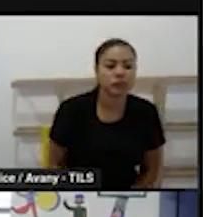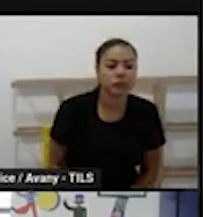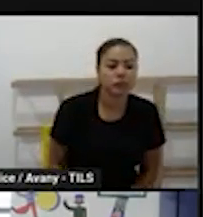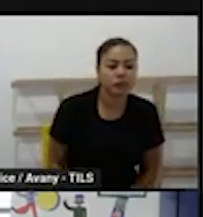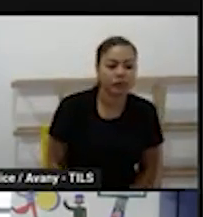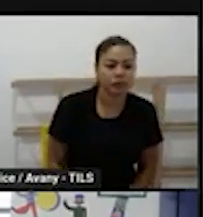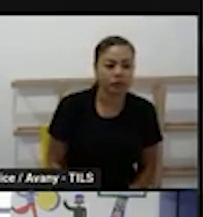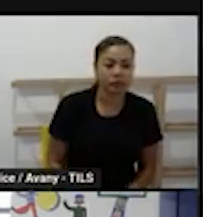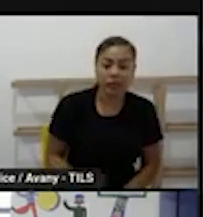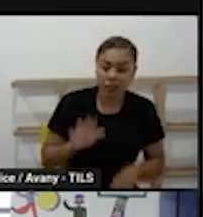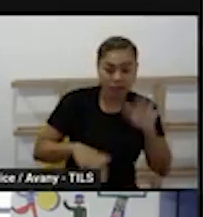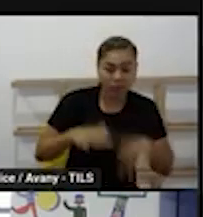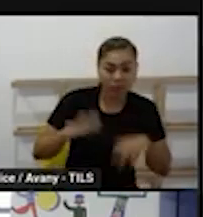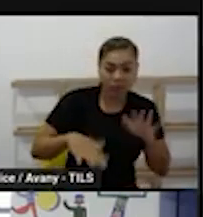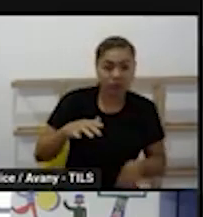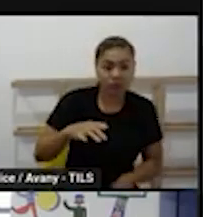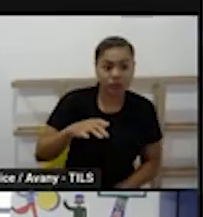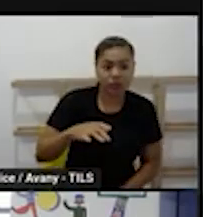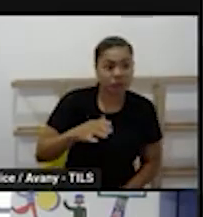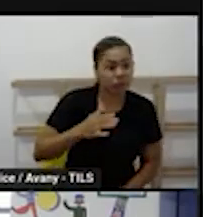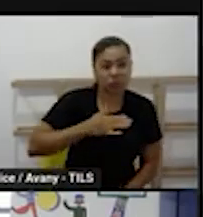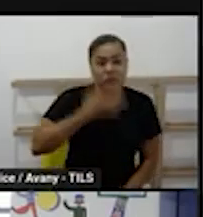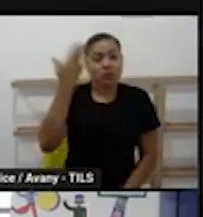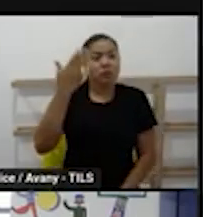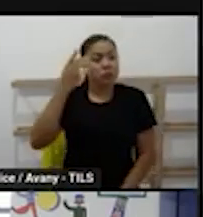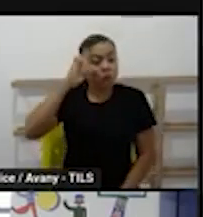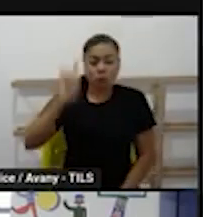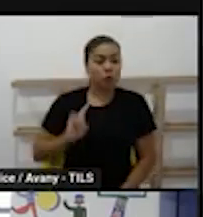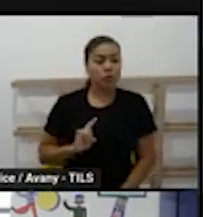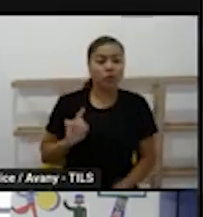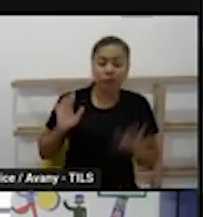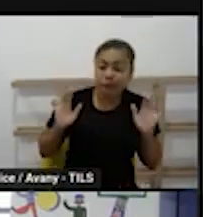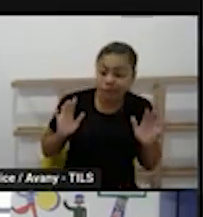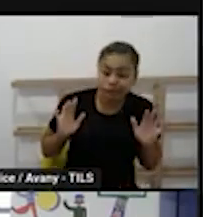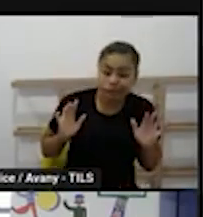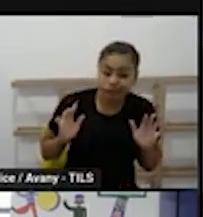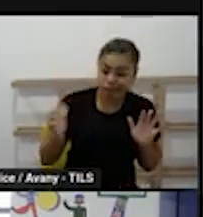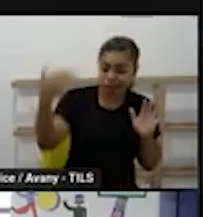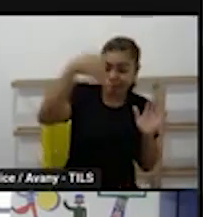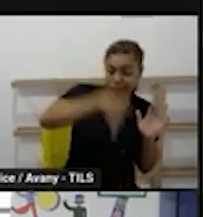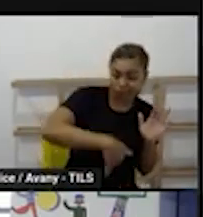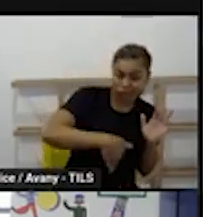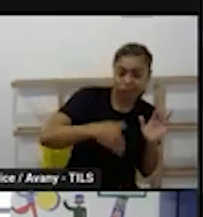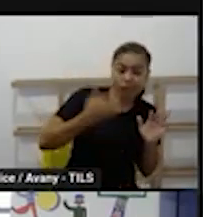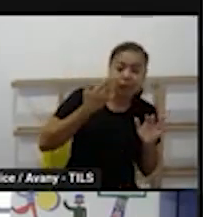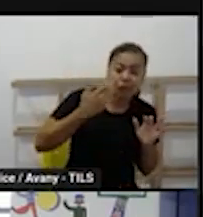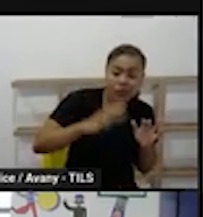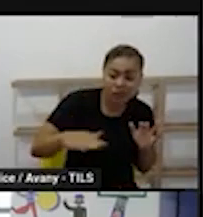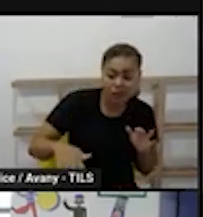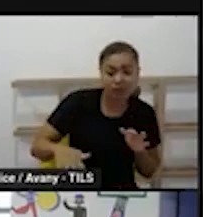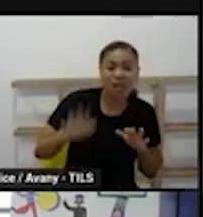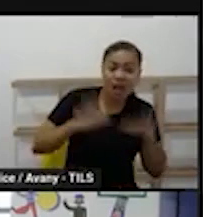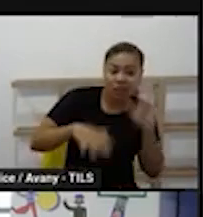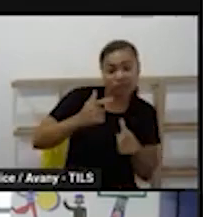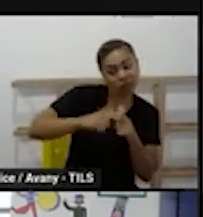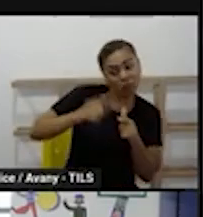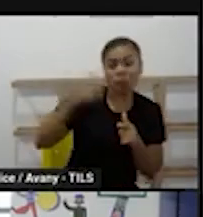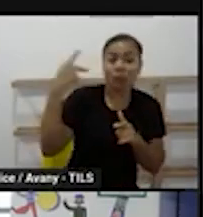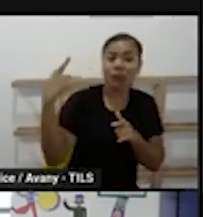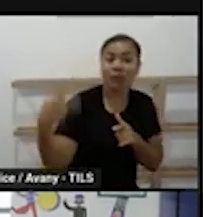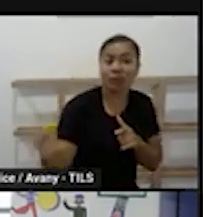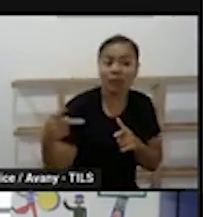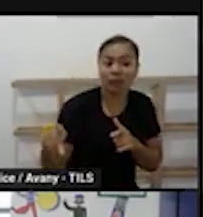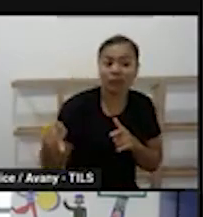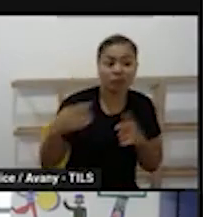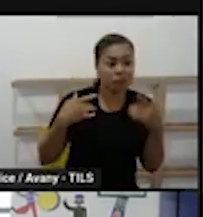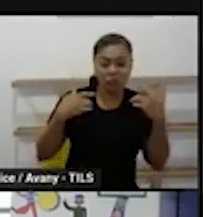esperado e não achar que isso é um problema é um problema da criança que a gente precisa ajudá-la a resolver entendeu